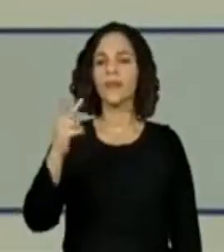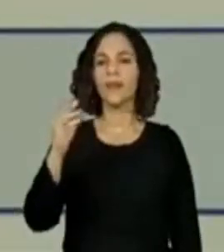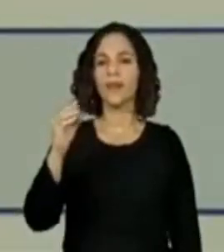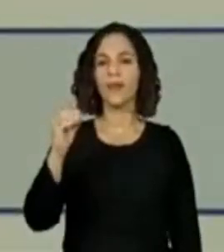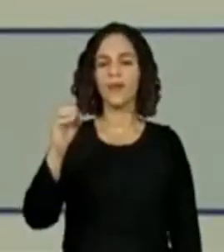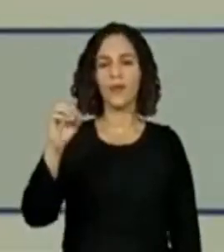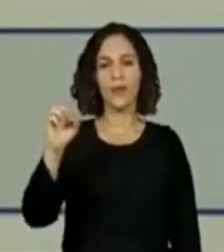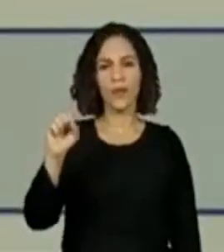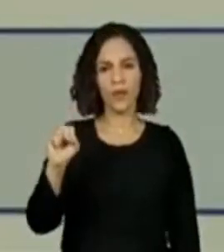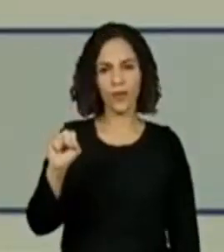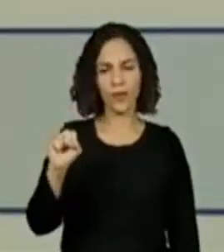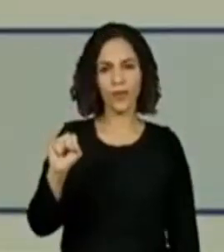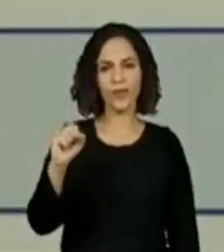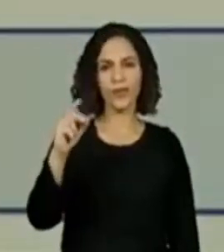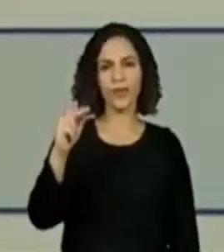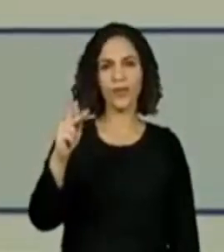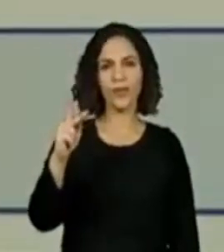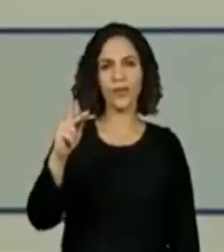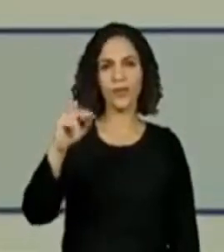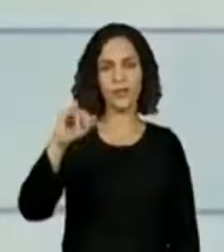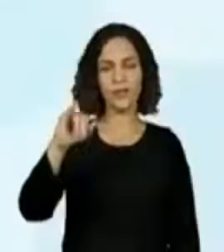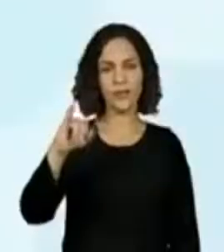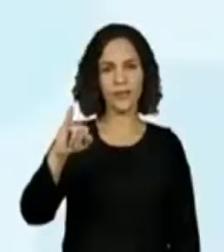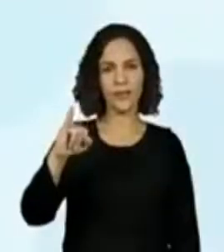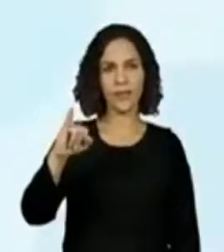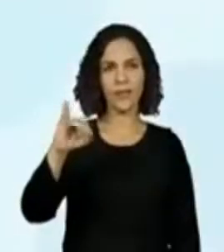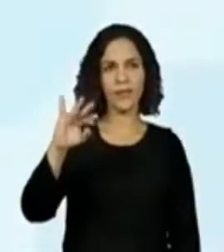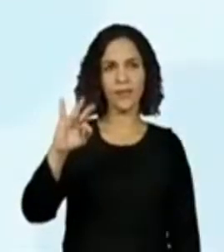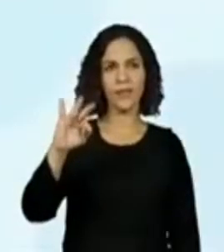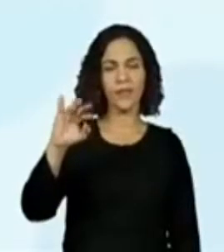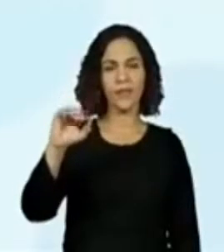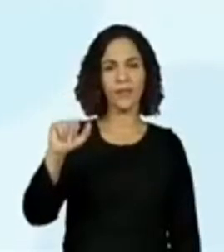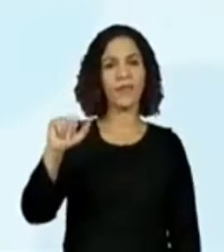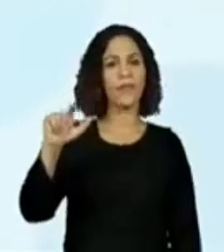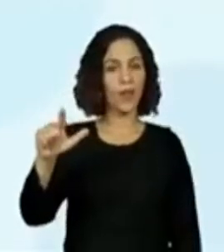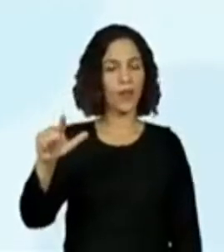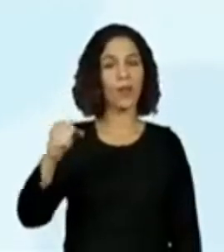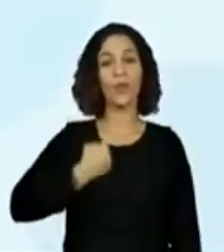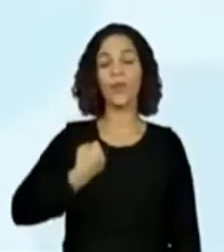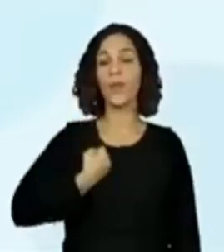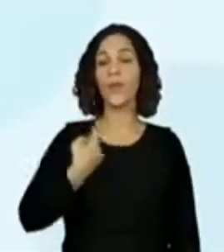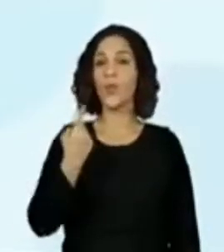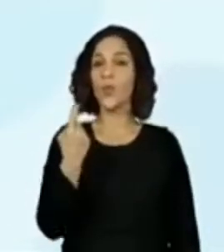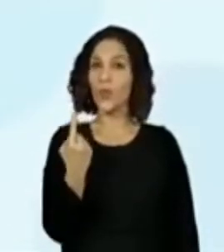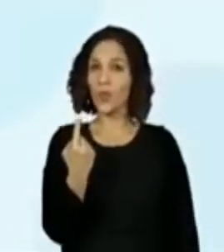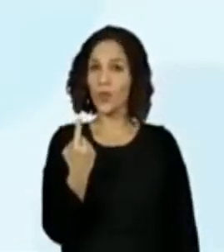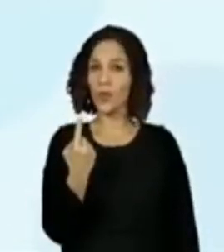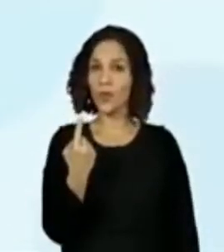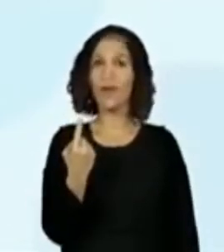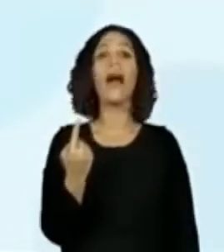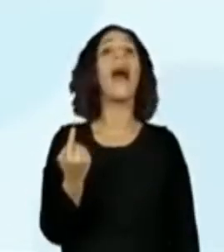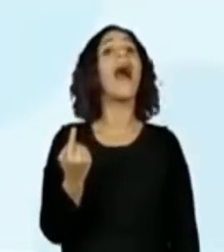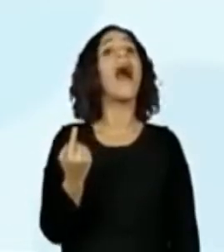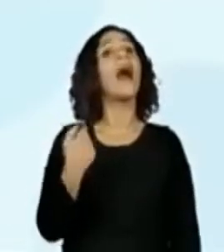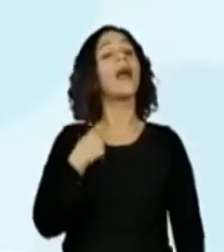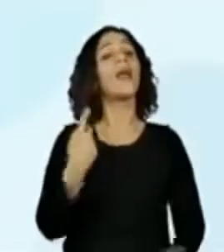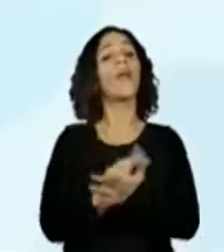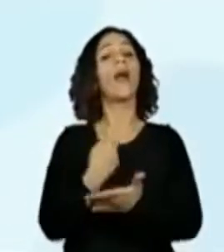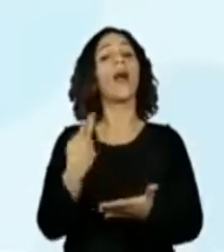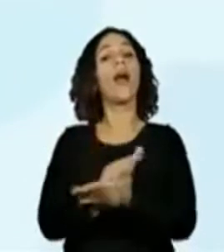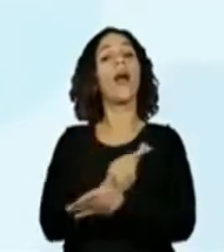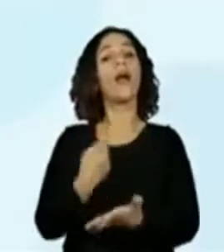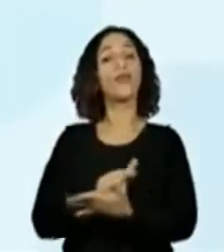o número do hospital aqui na nossa atividade? Número 1. Ah, a professora colocou